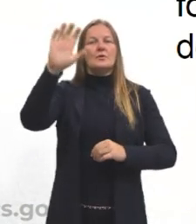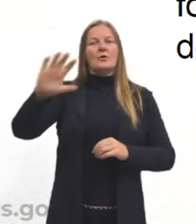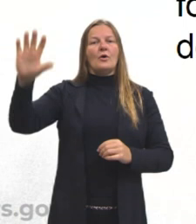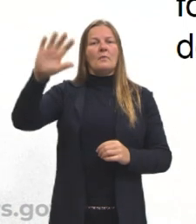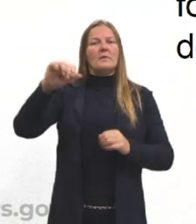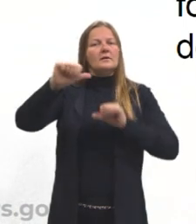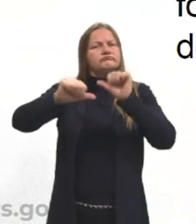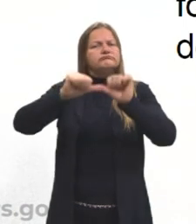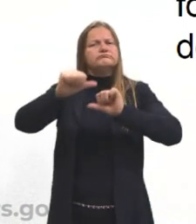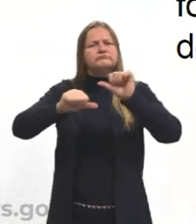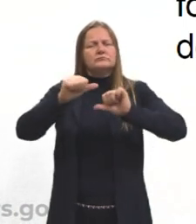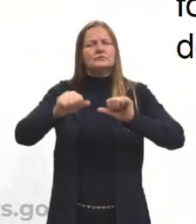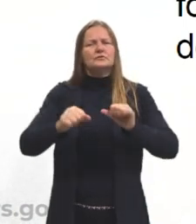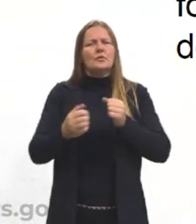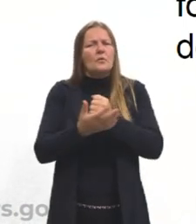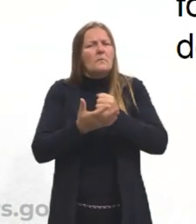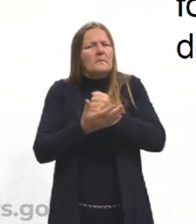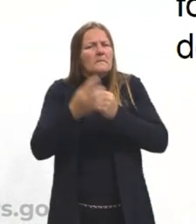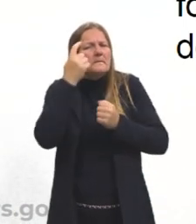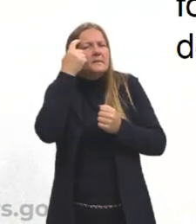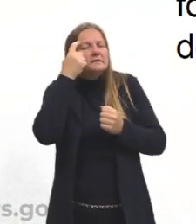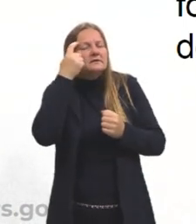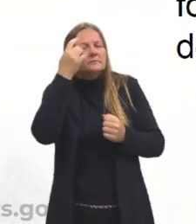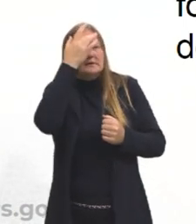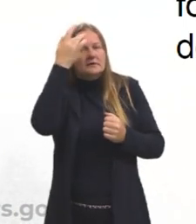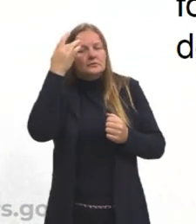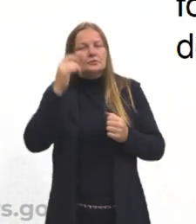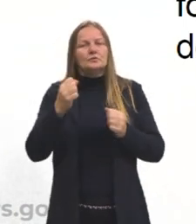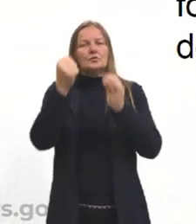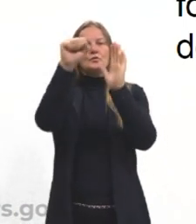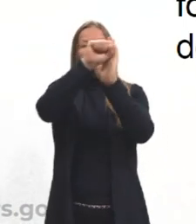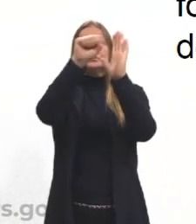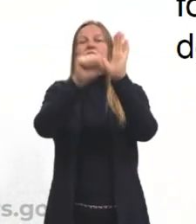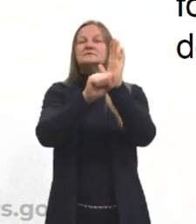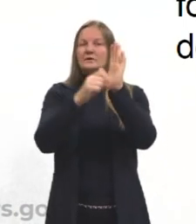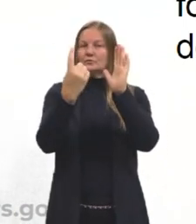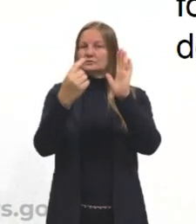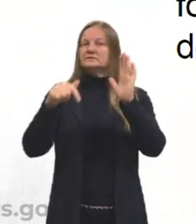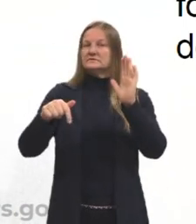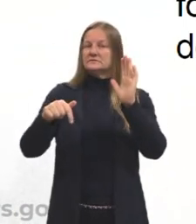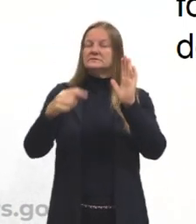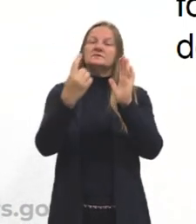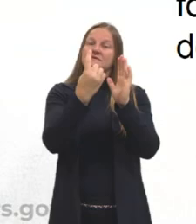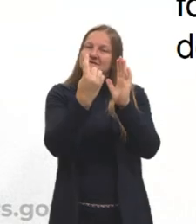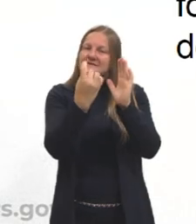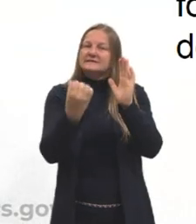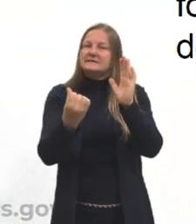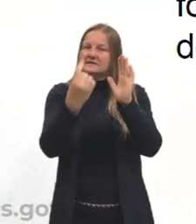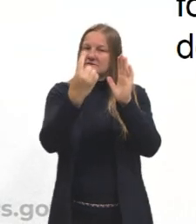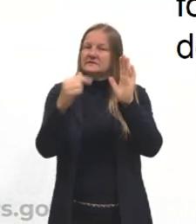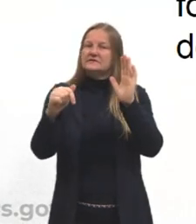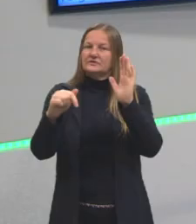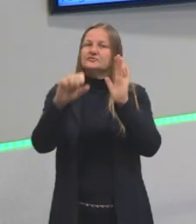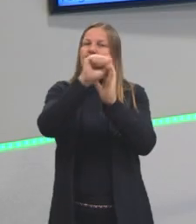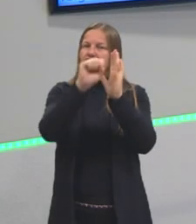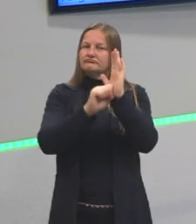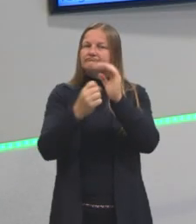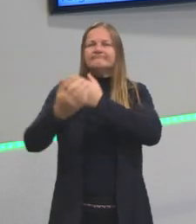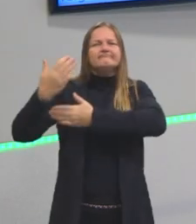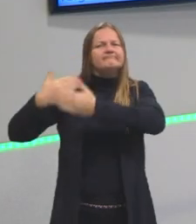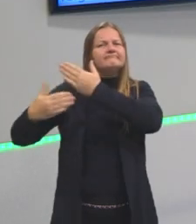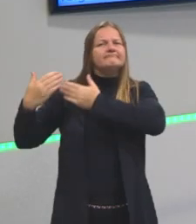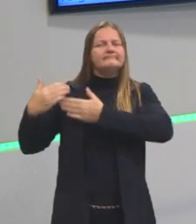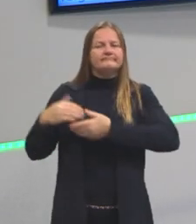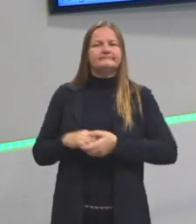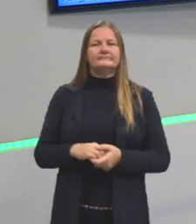alterou as bases do pensamento humano lá nos séculos XVI e XVII. Então, a gente tem